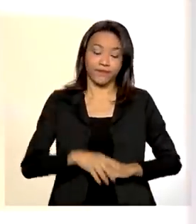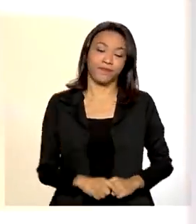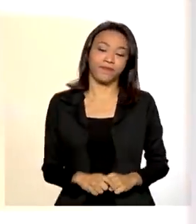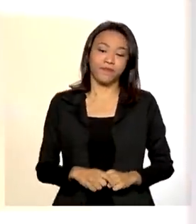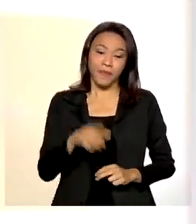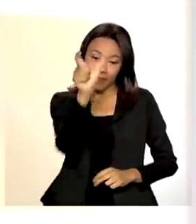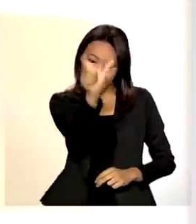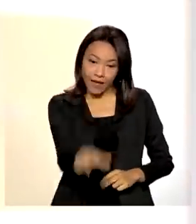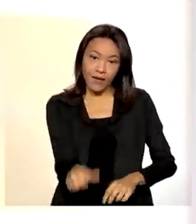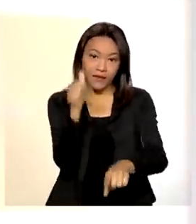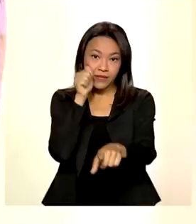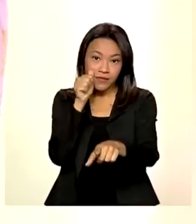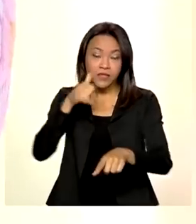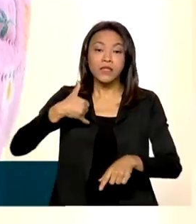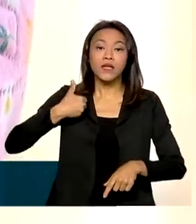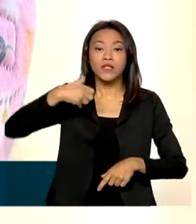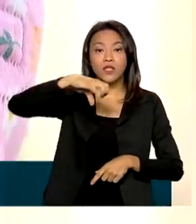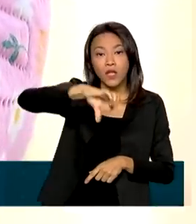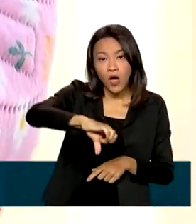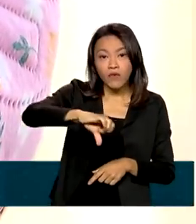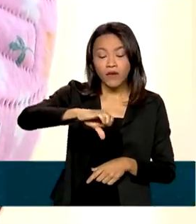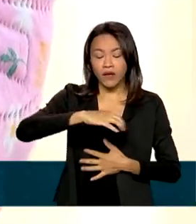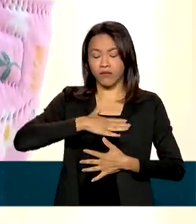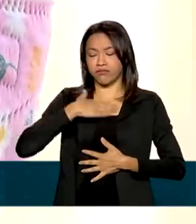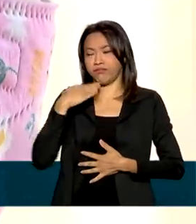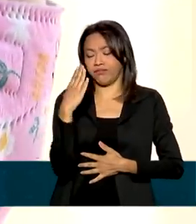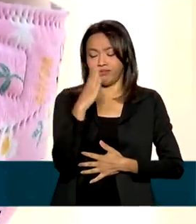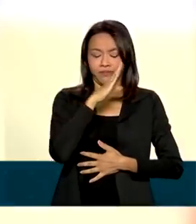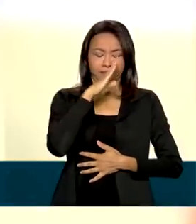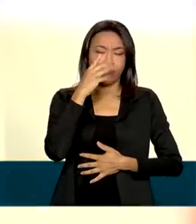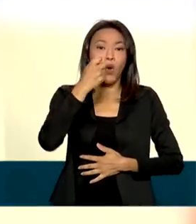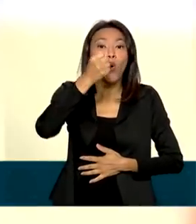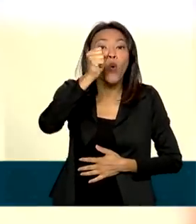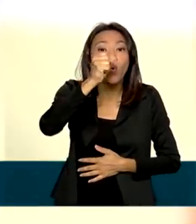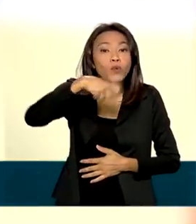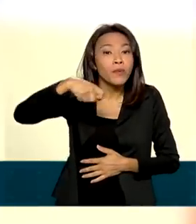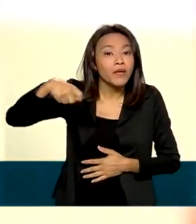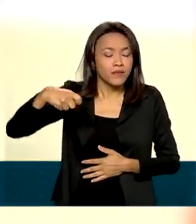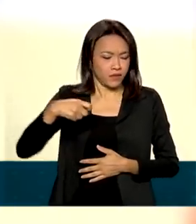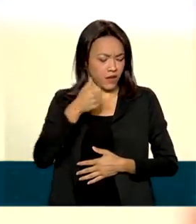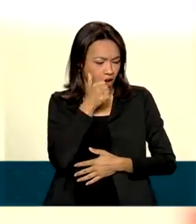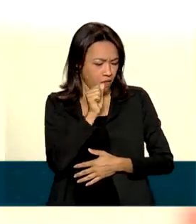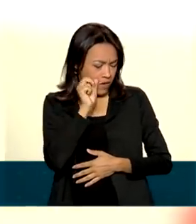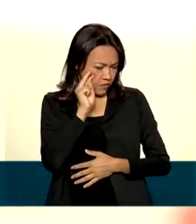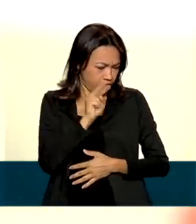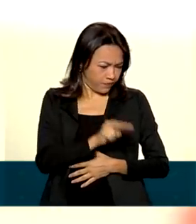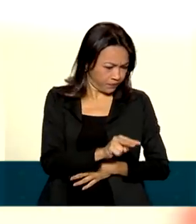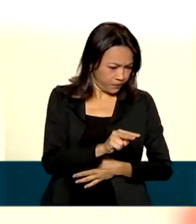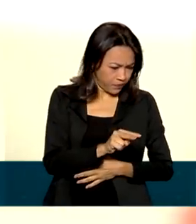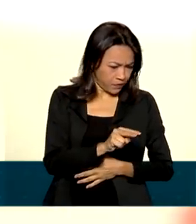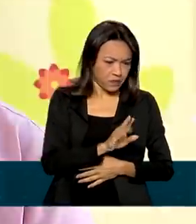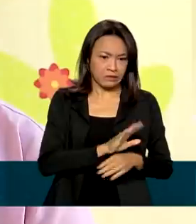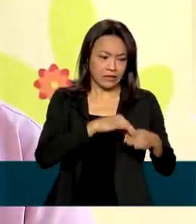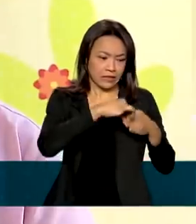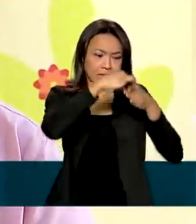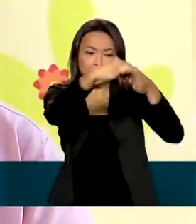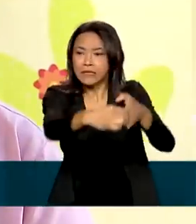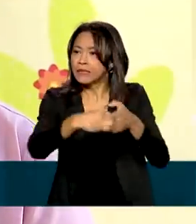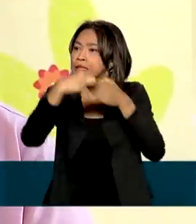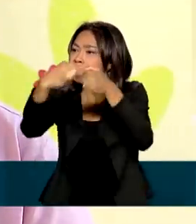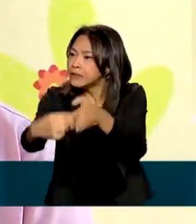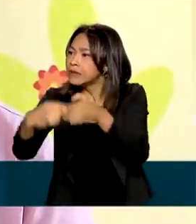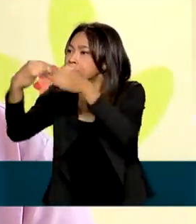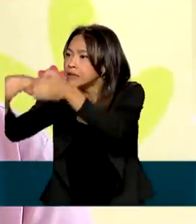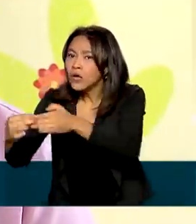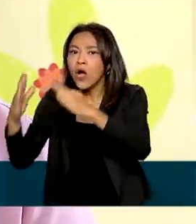Melissa, de 9 anos, começou a passar mal há 8 meses. A mãe, Jaqueline, foi de hospital ao hospital até